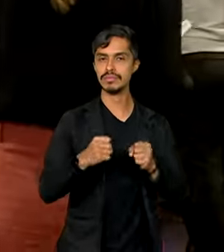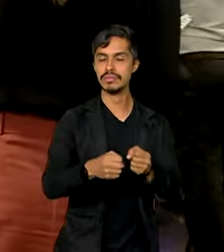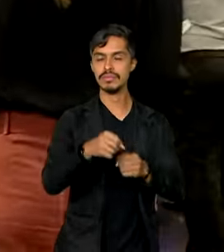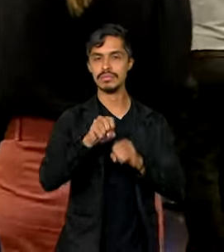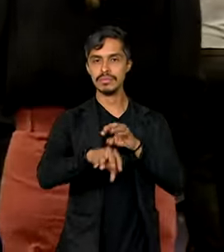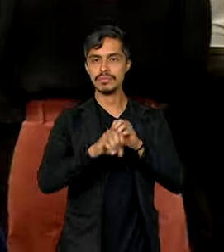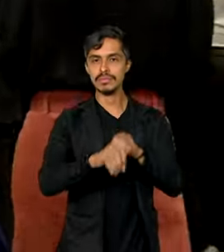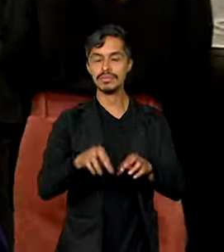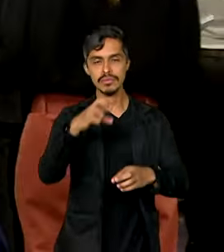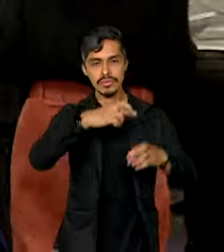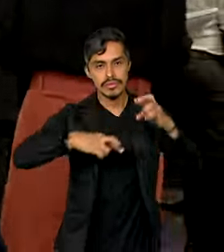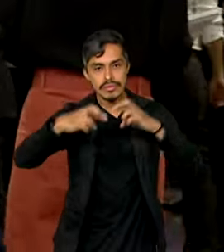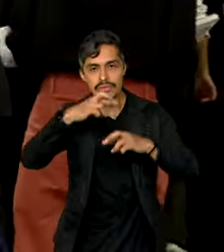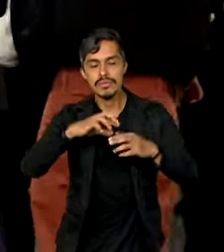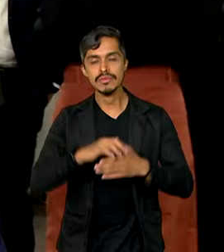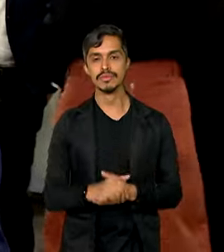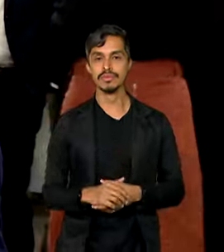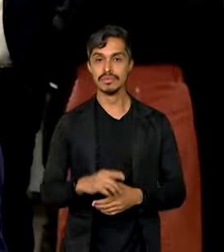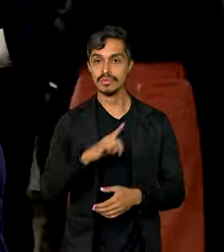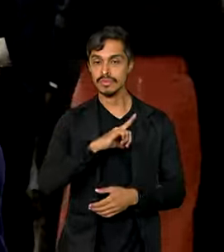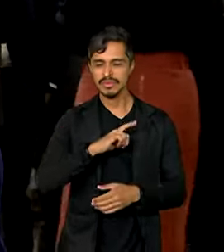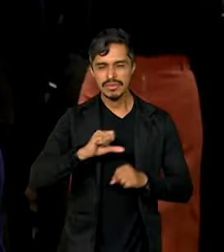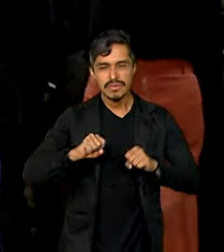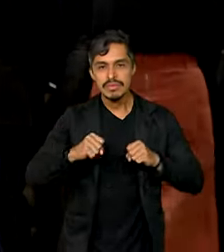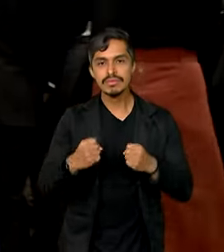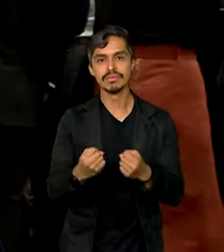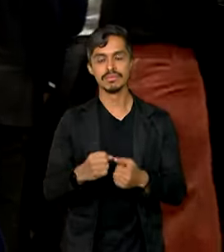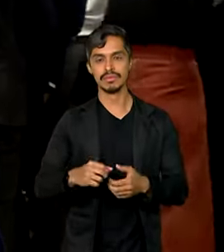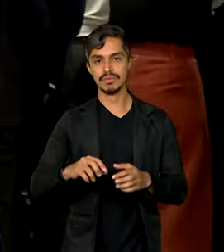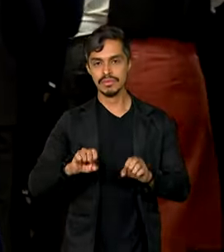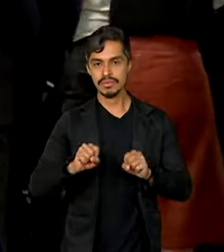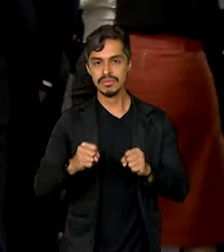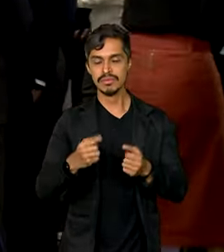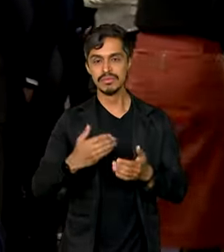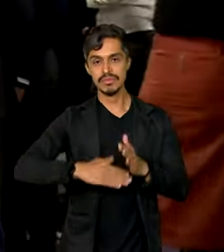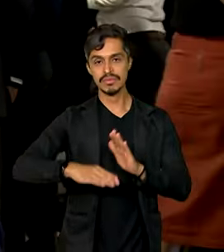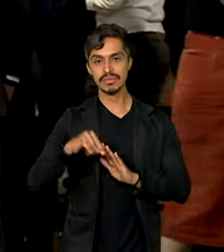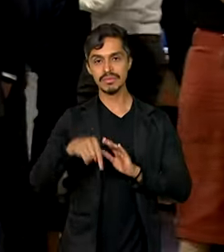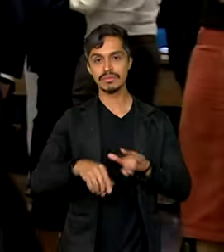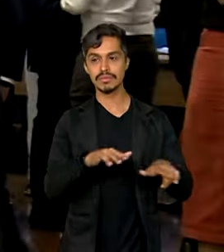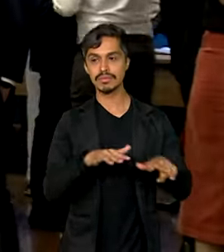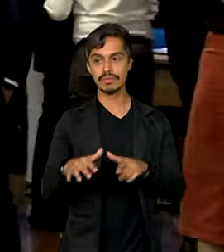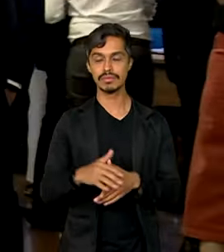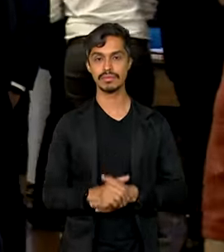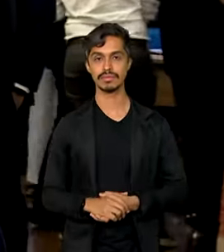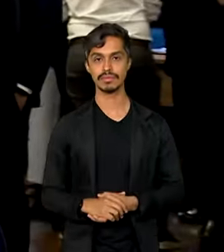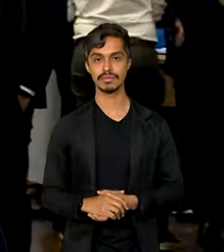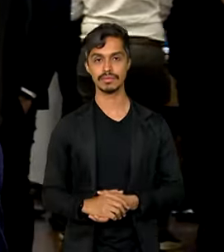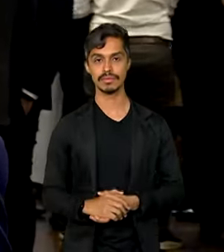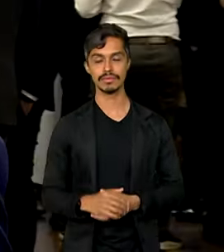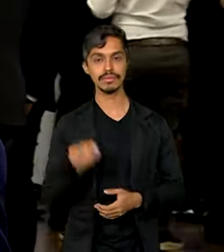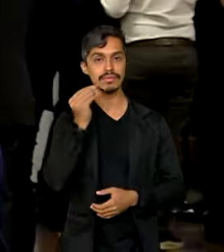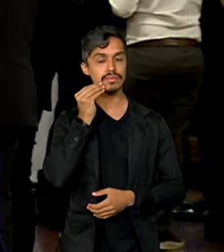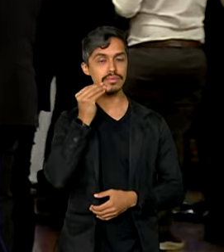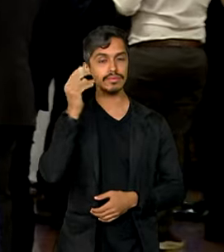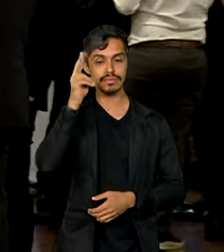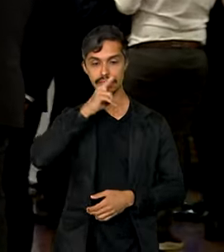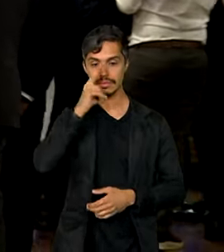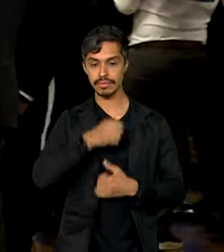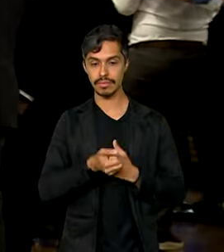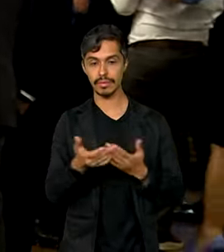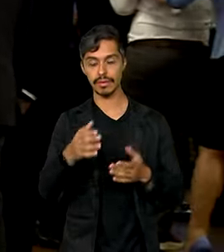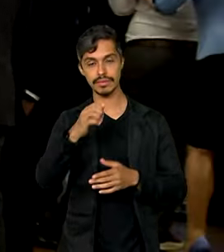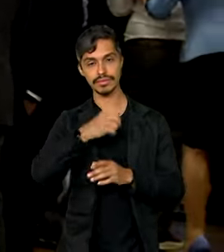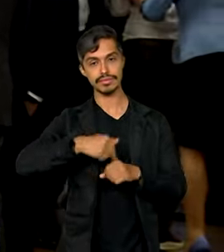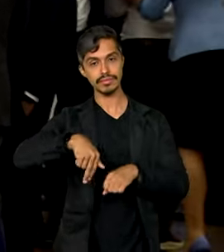fiscalização. Então, há uma certa intensificação das atividades durante essa semana. É uma forma de lembrar a sociedade que o